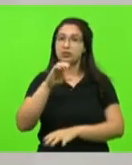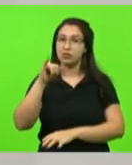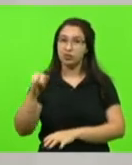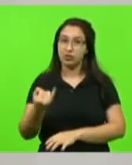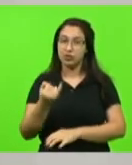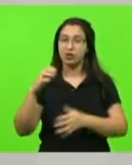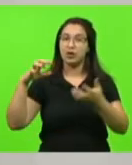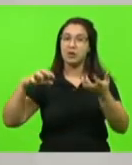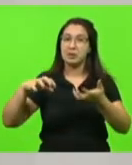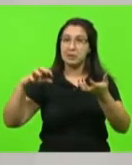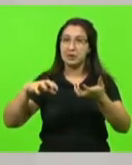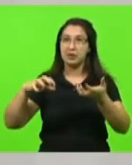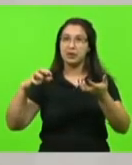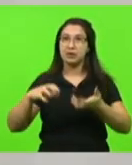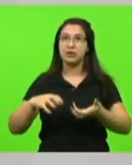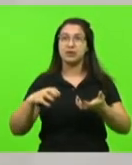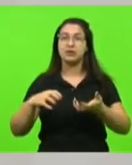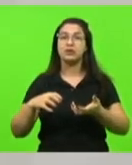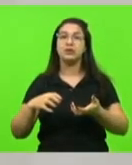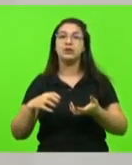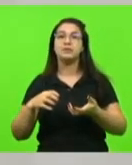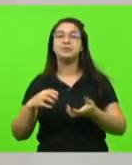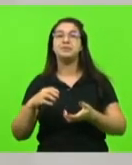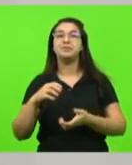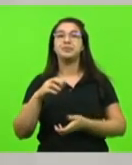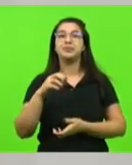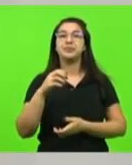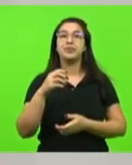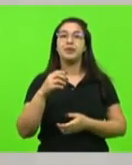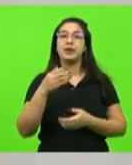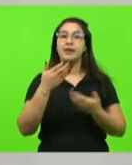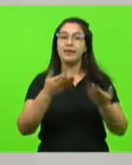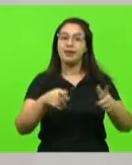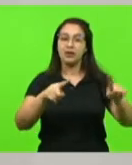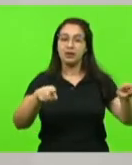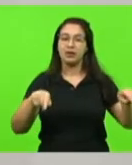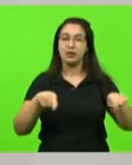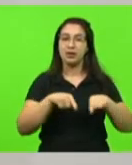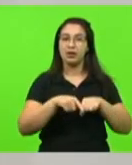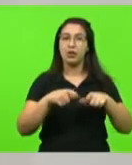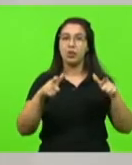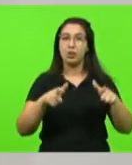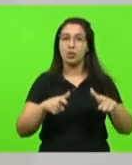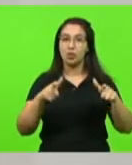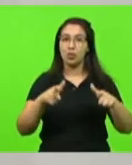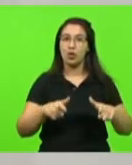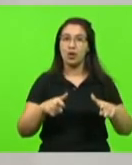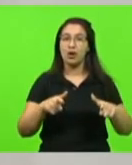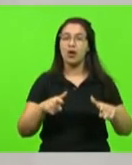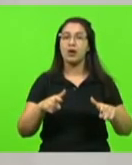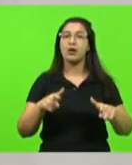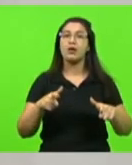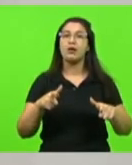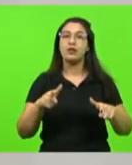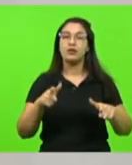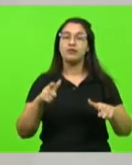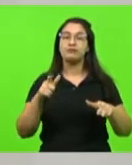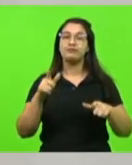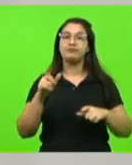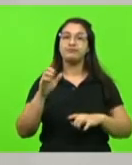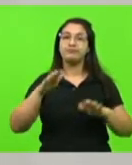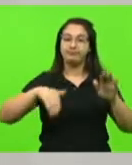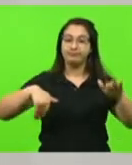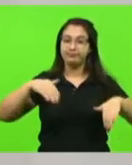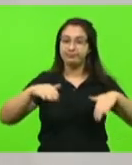Brasília a recategorização para o Parque Nacional da Reserva Marinha Biológica do Arvoredo, uma luta de mais de